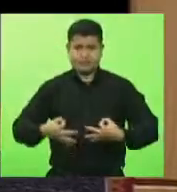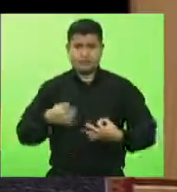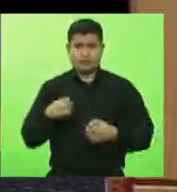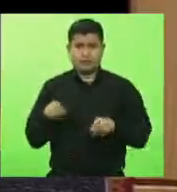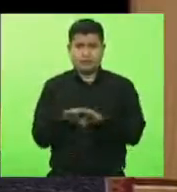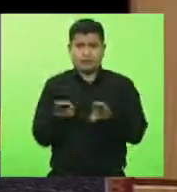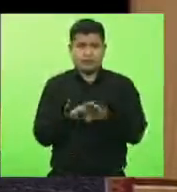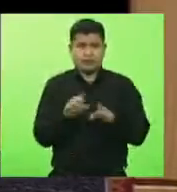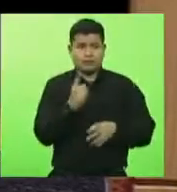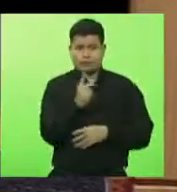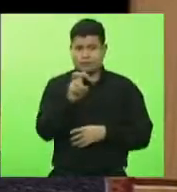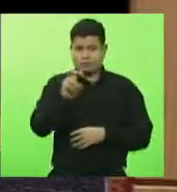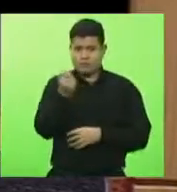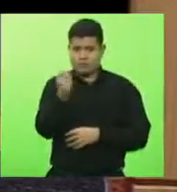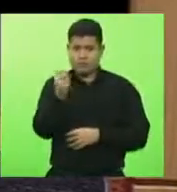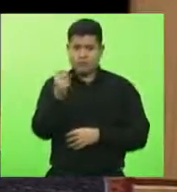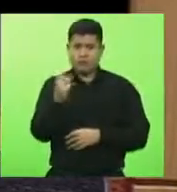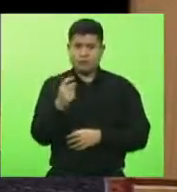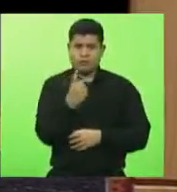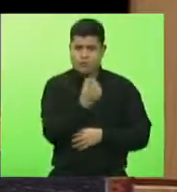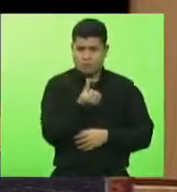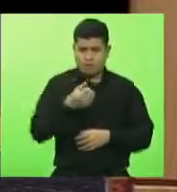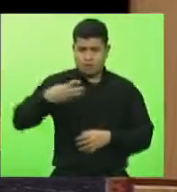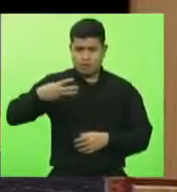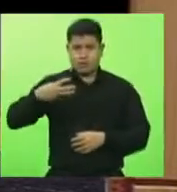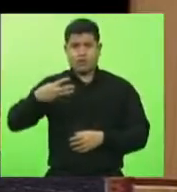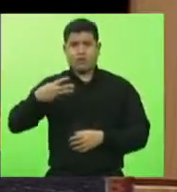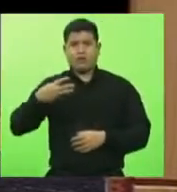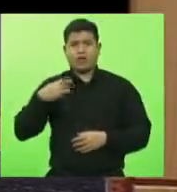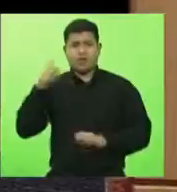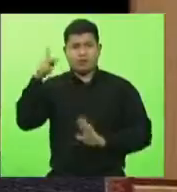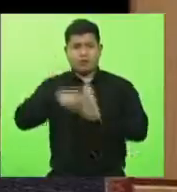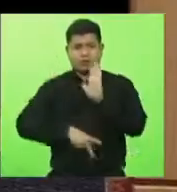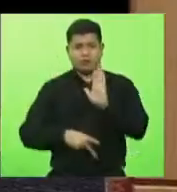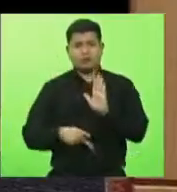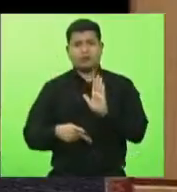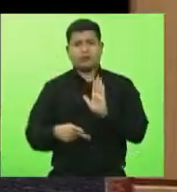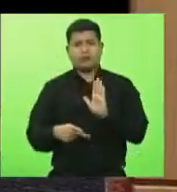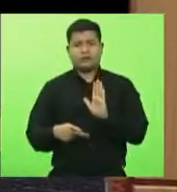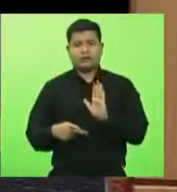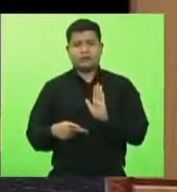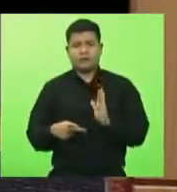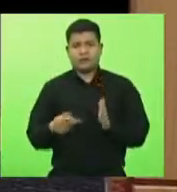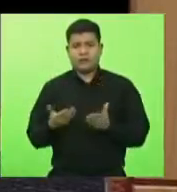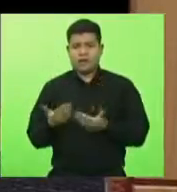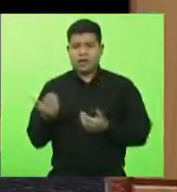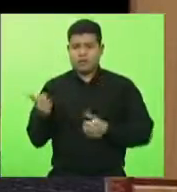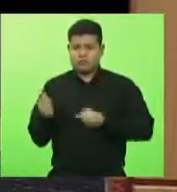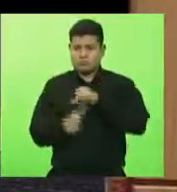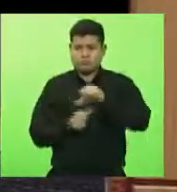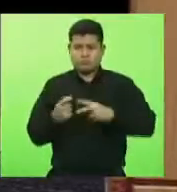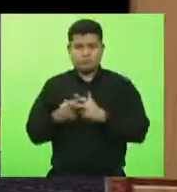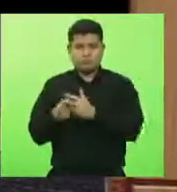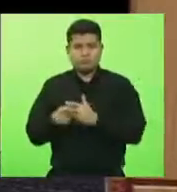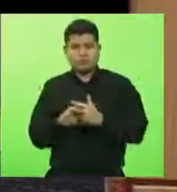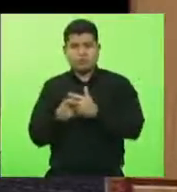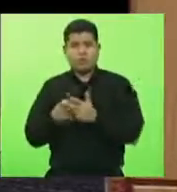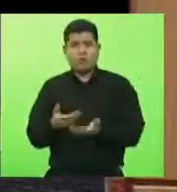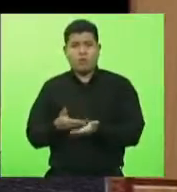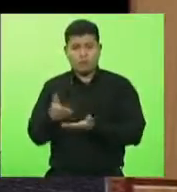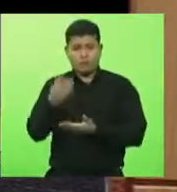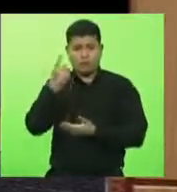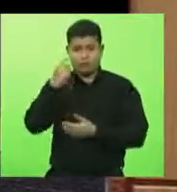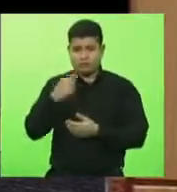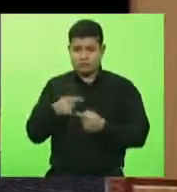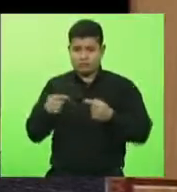vamos ter a 163, que o projeto é iniciar a recuperação nos próximos dias, temos